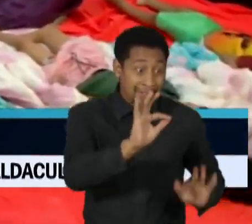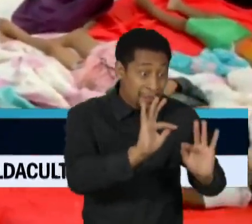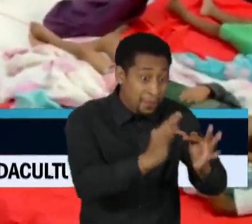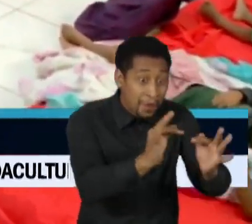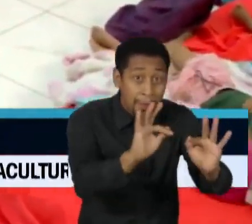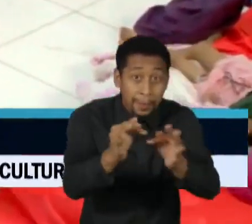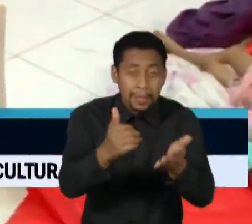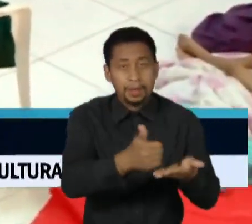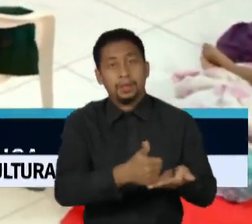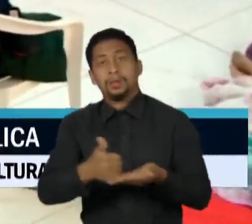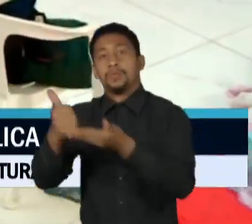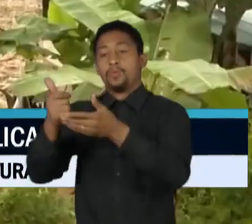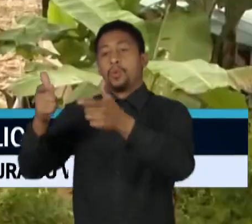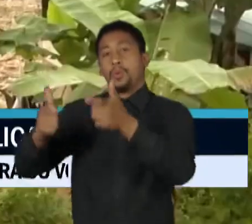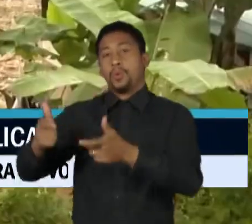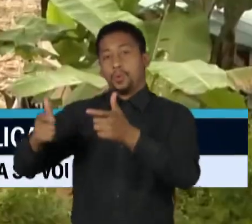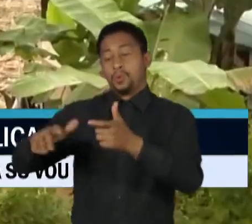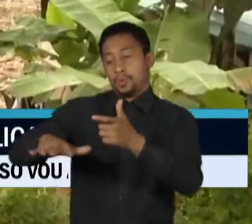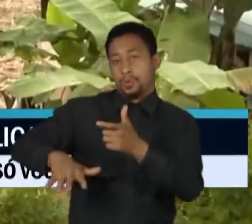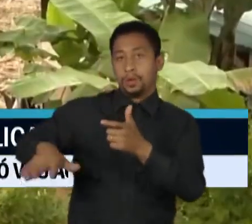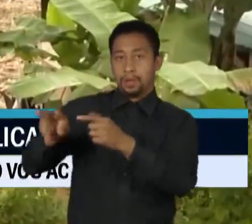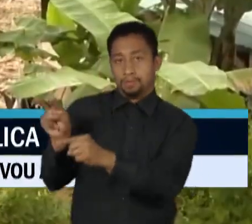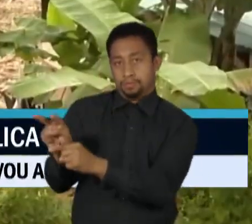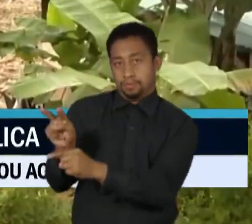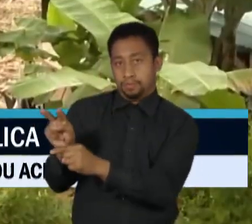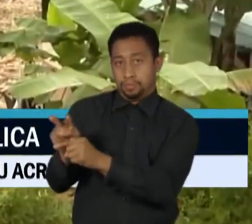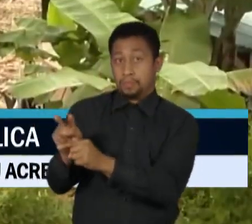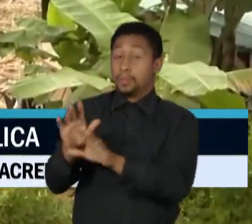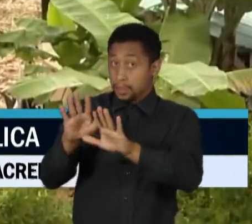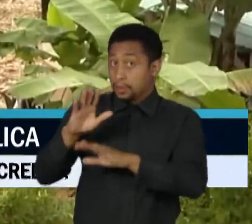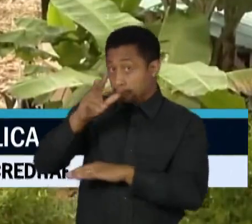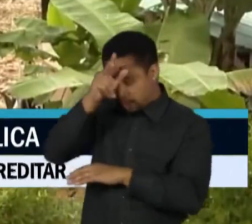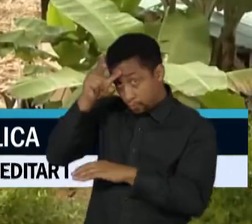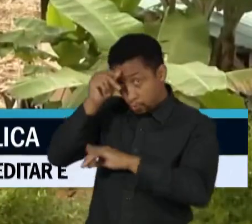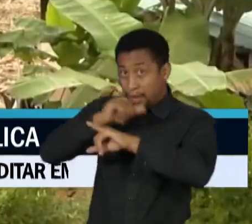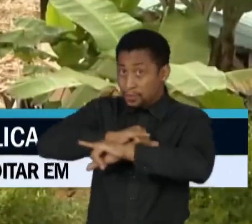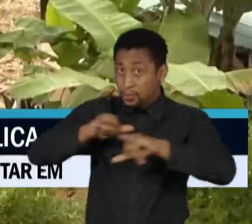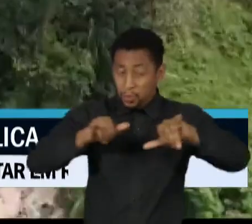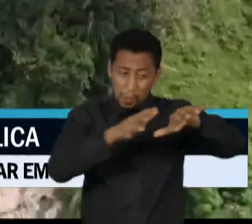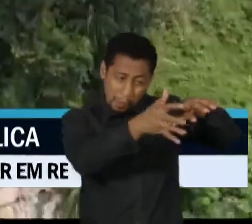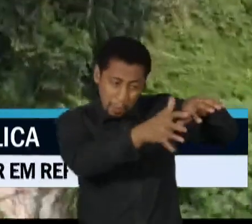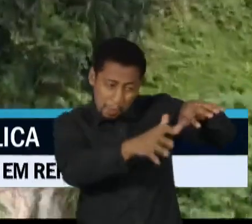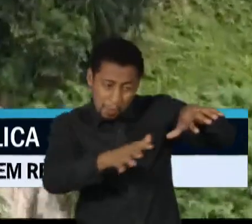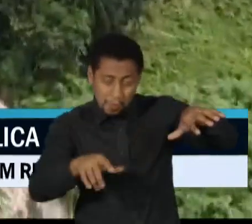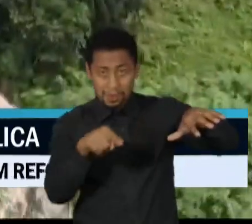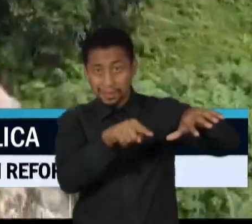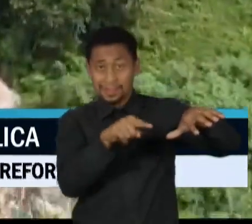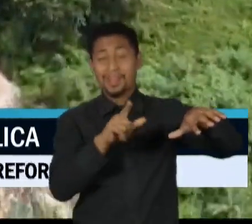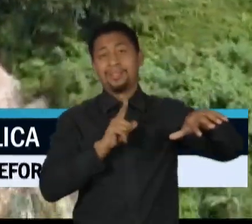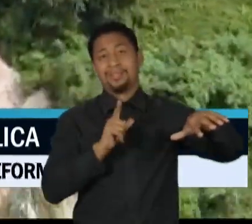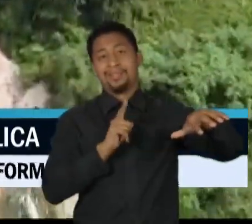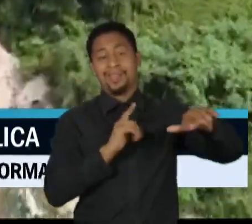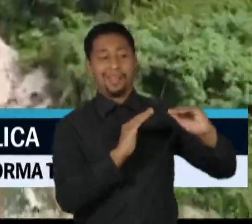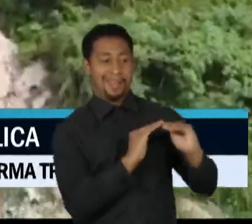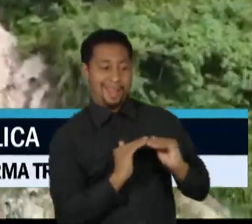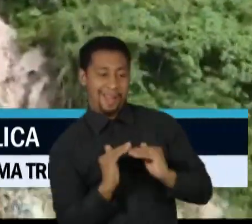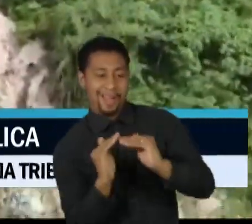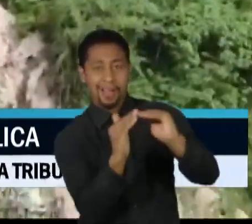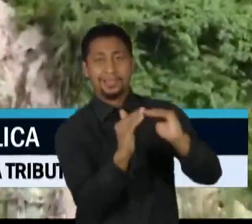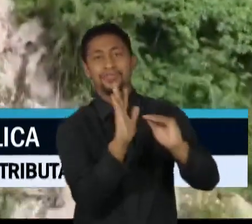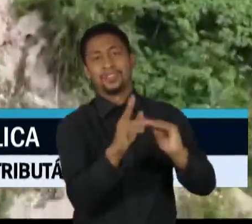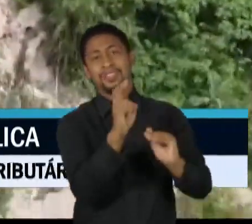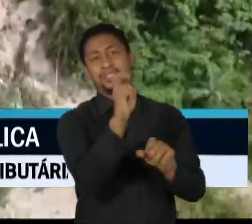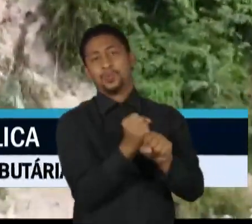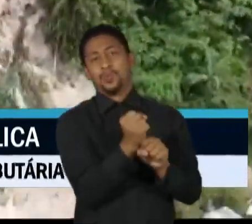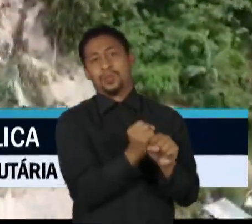abrigos. Segundo a prefeitura, o local onde aconteceu o deslizamento é uma ocupação que existe há cinco anos. Um mapeamento feito pelo